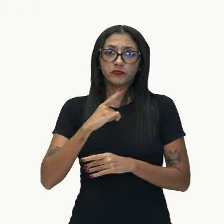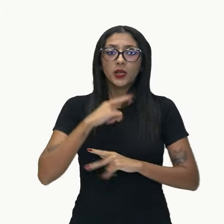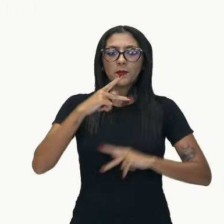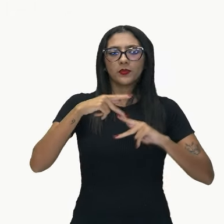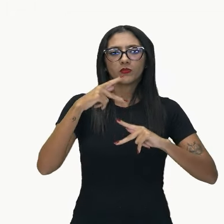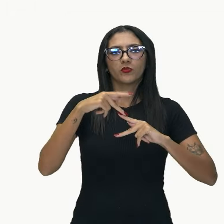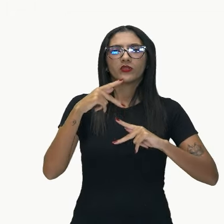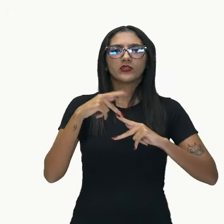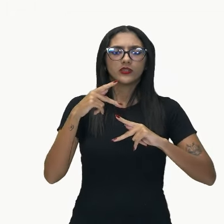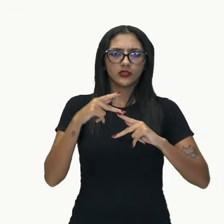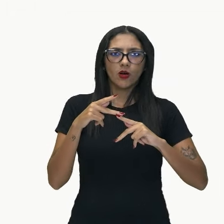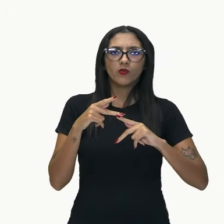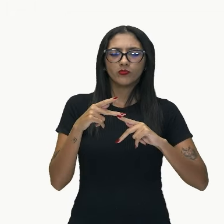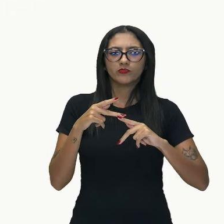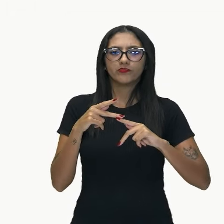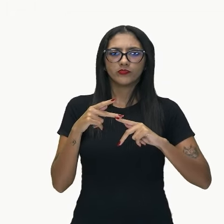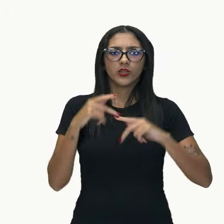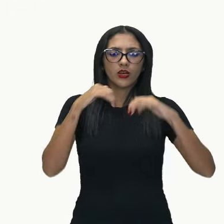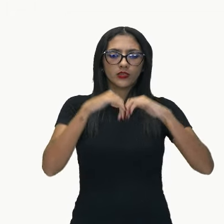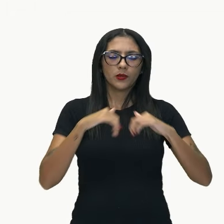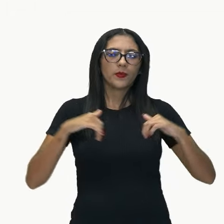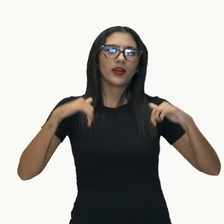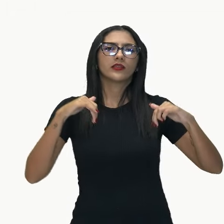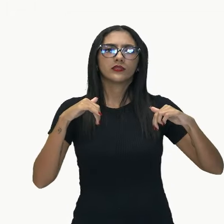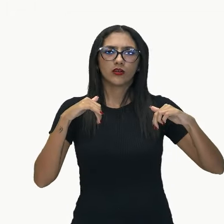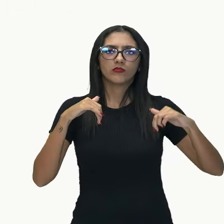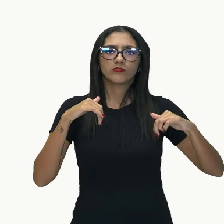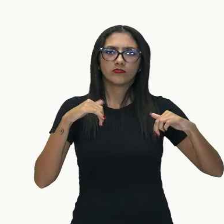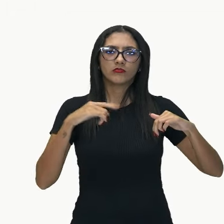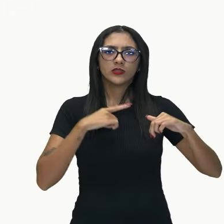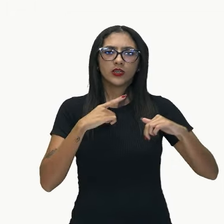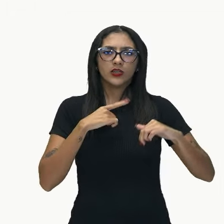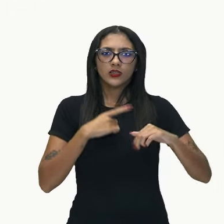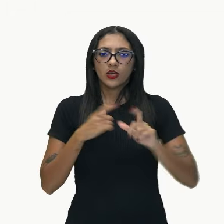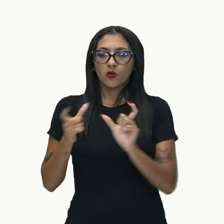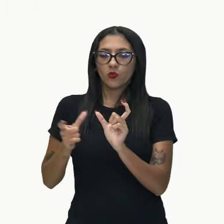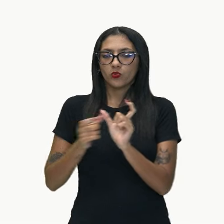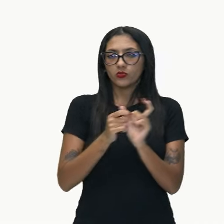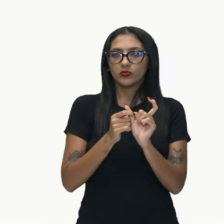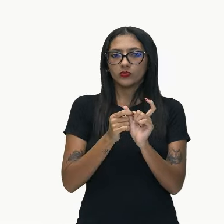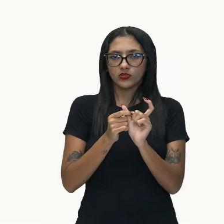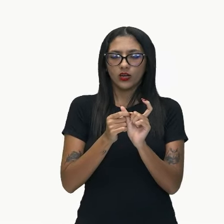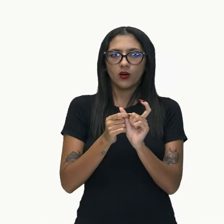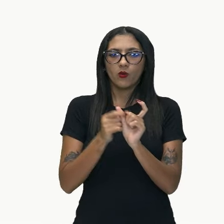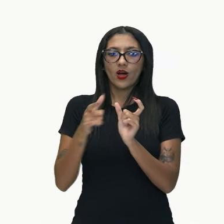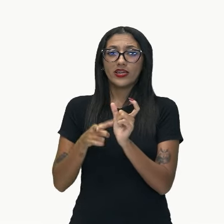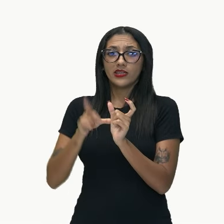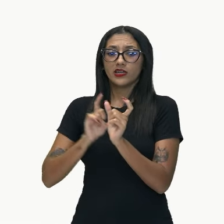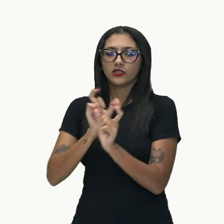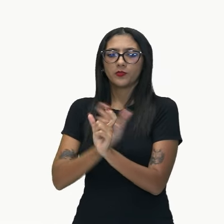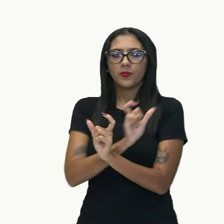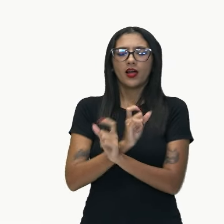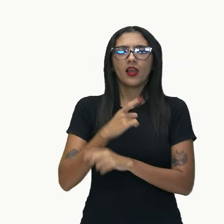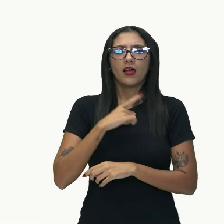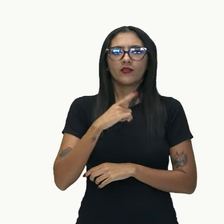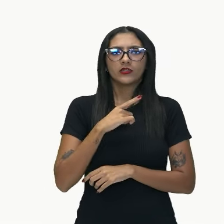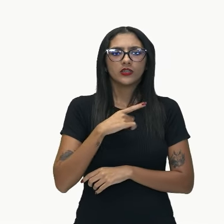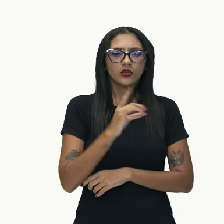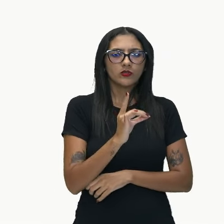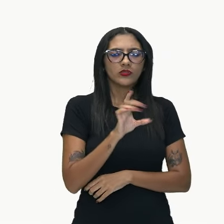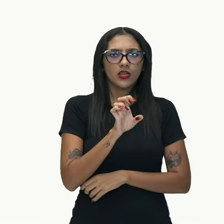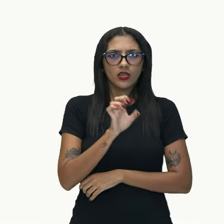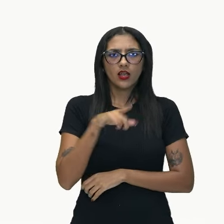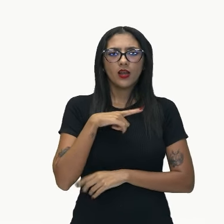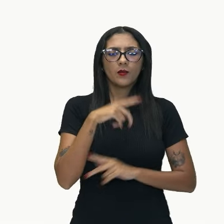entre o verbo da oração principal e o seu complemento, que aqui é uma oração subordinada, tá? Mais